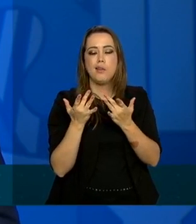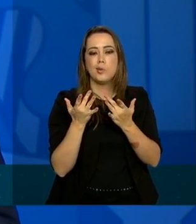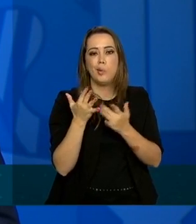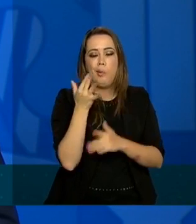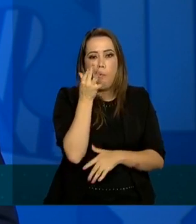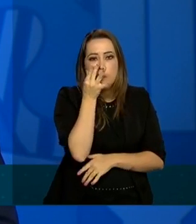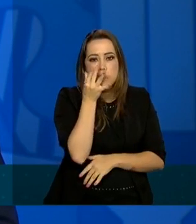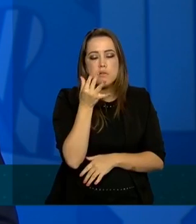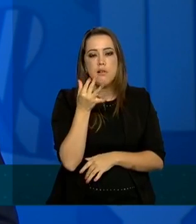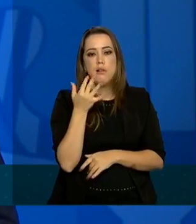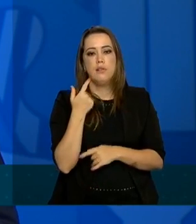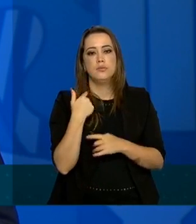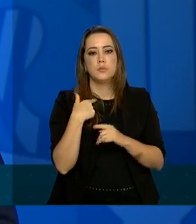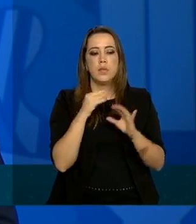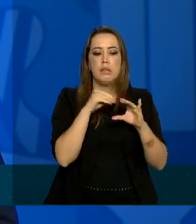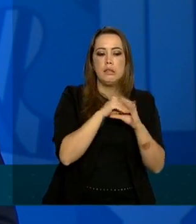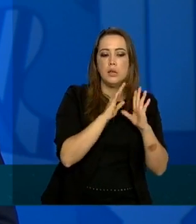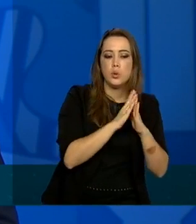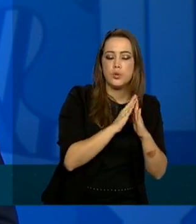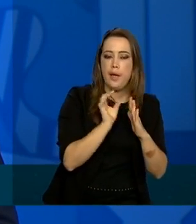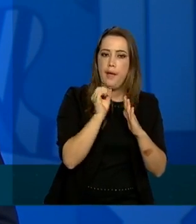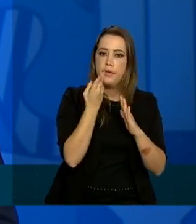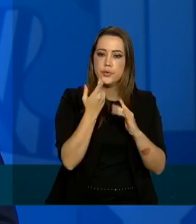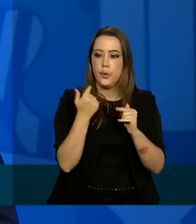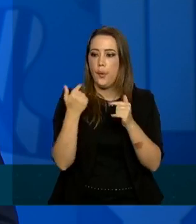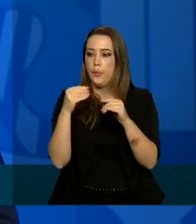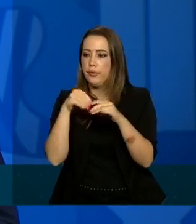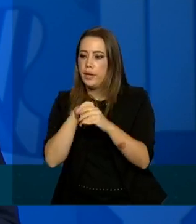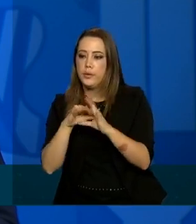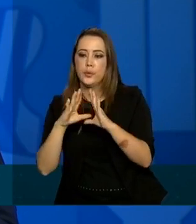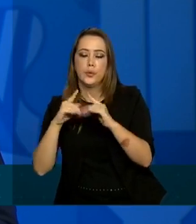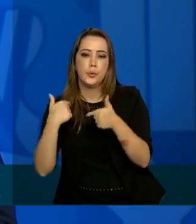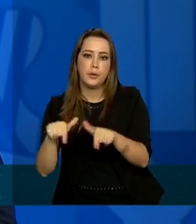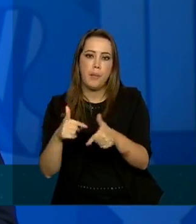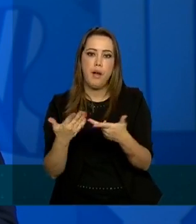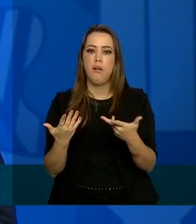prolongado dentro da residência dentro de ambientes de trabalho